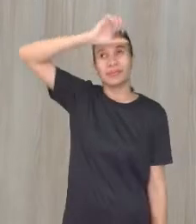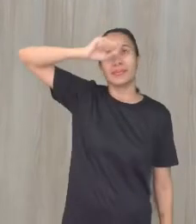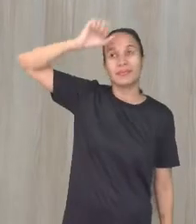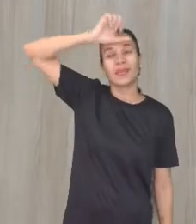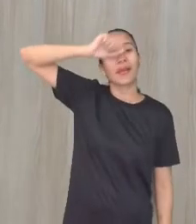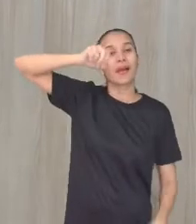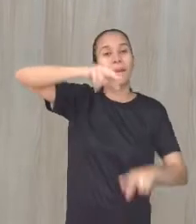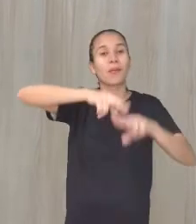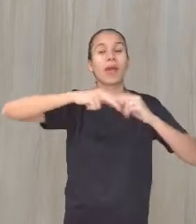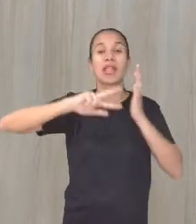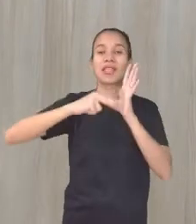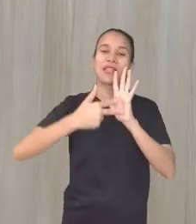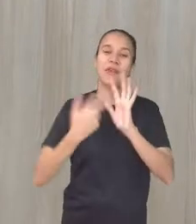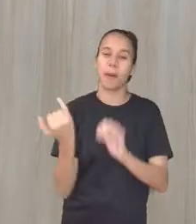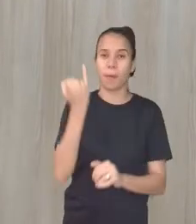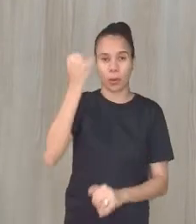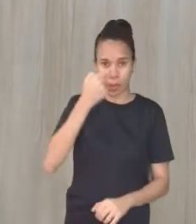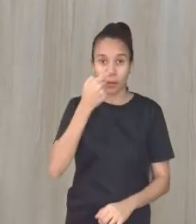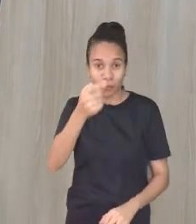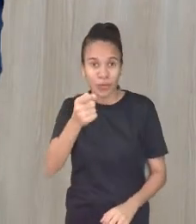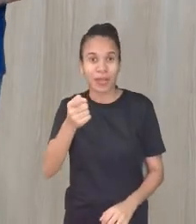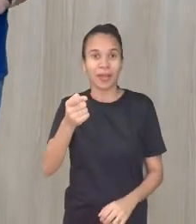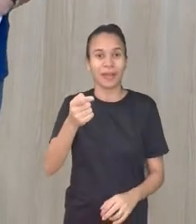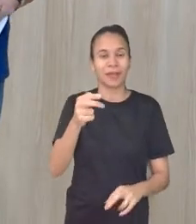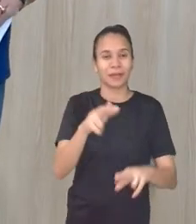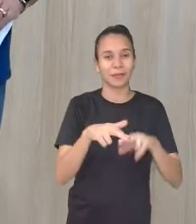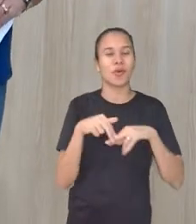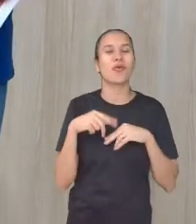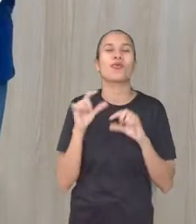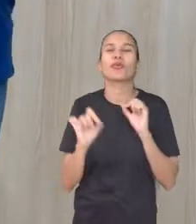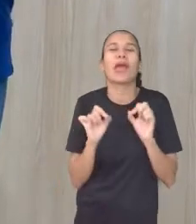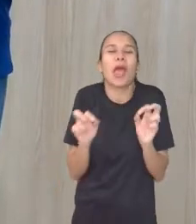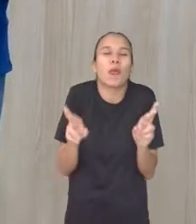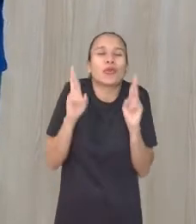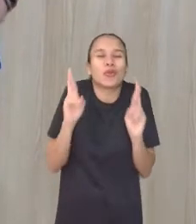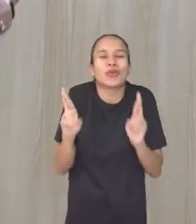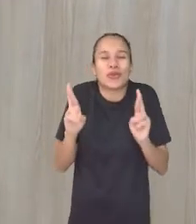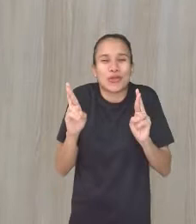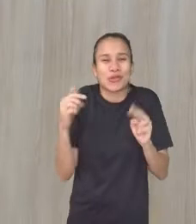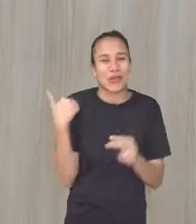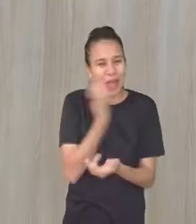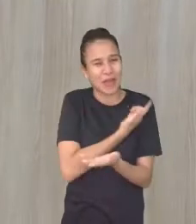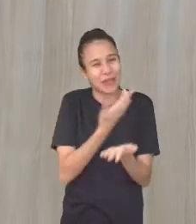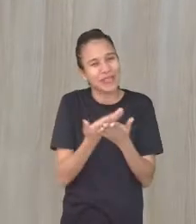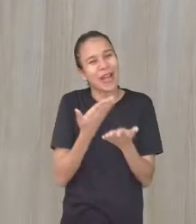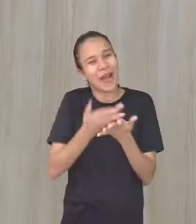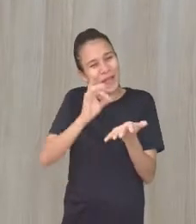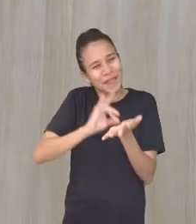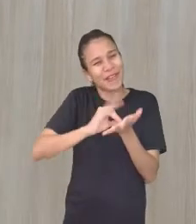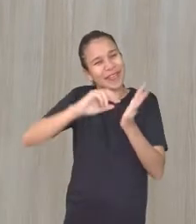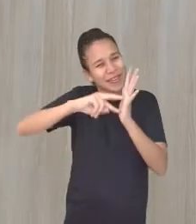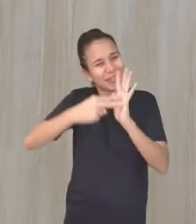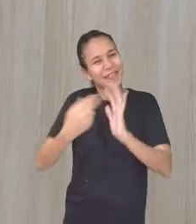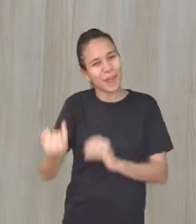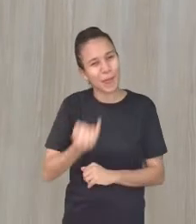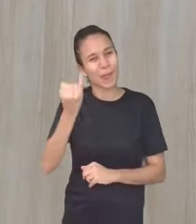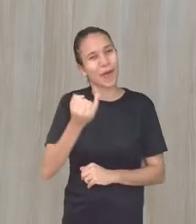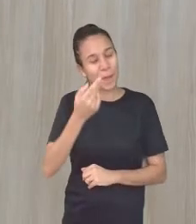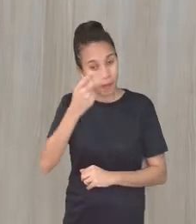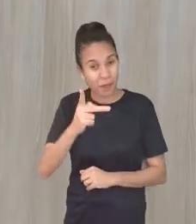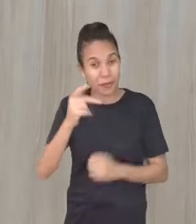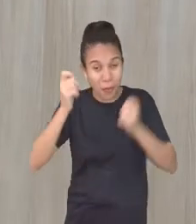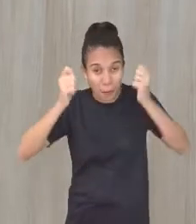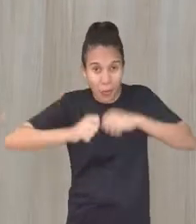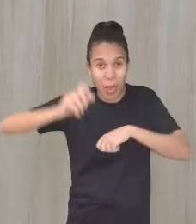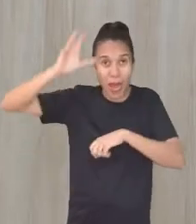porque é significativo para você. E aí o que eu desejo a vocês é que as nossas aulas sejam significativas para vocês. Porque